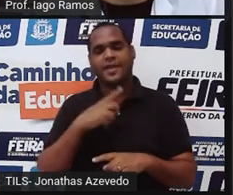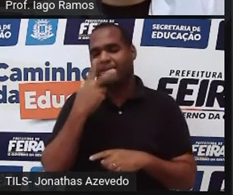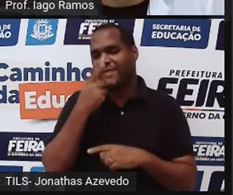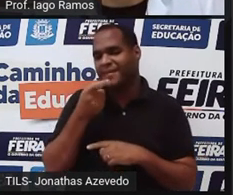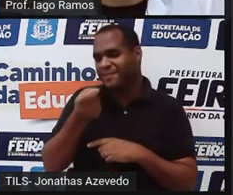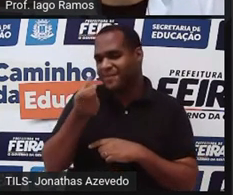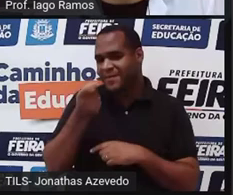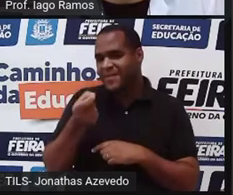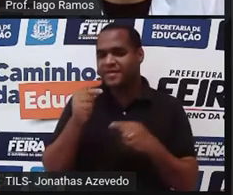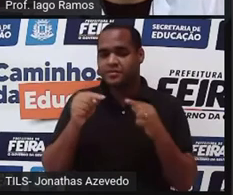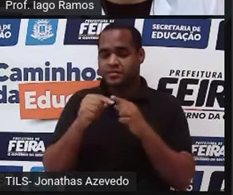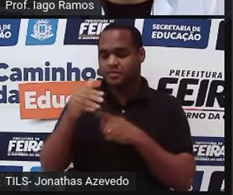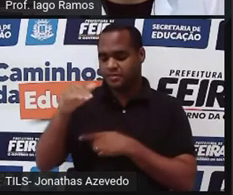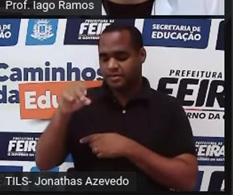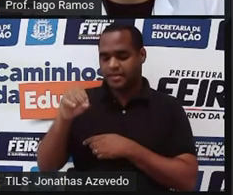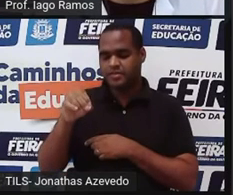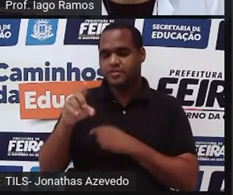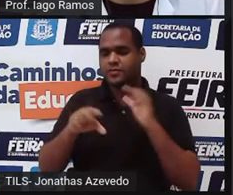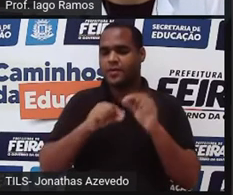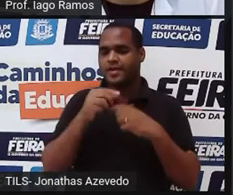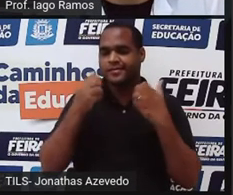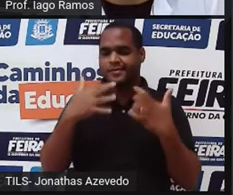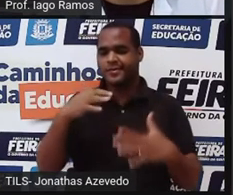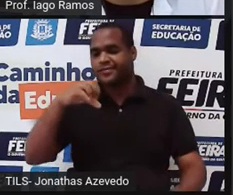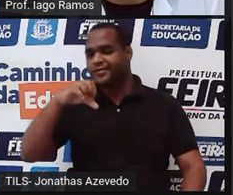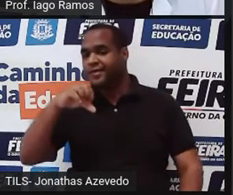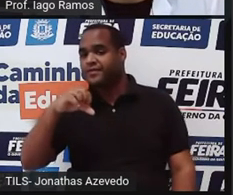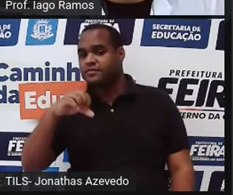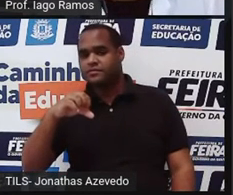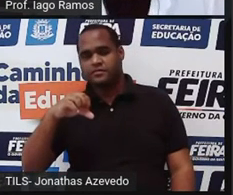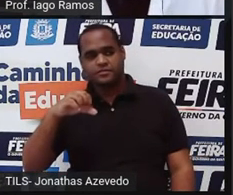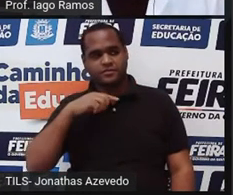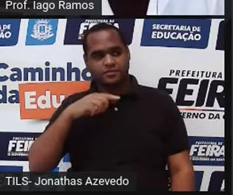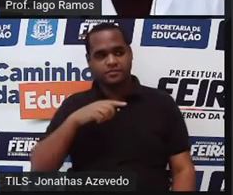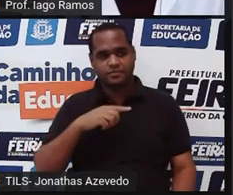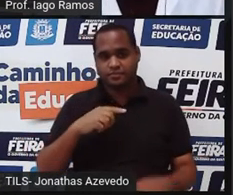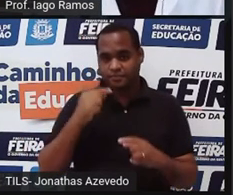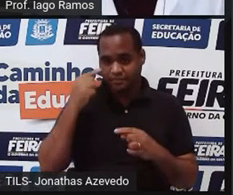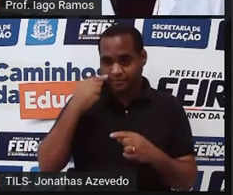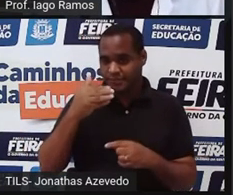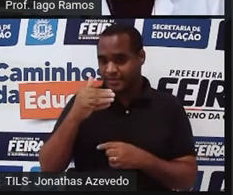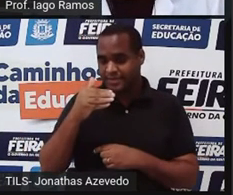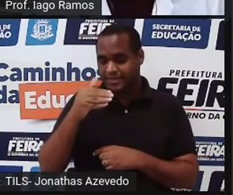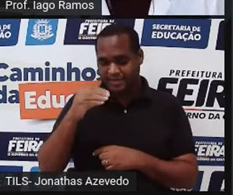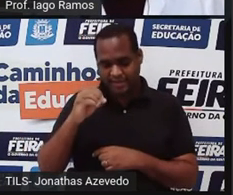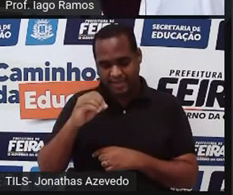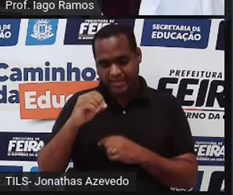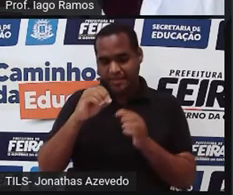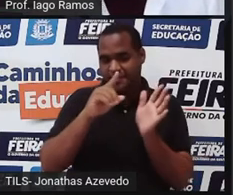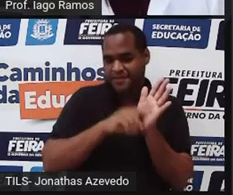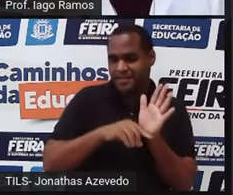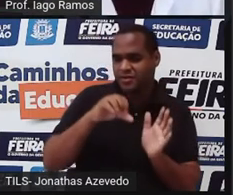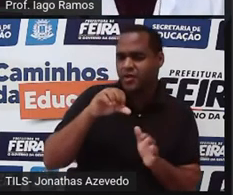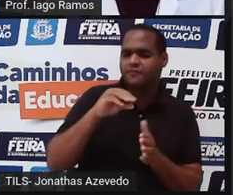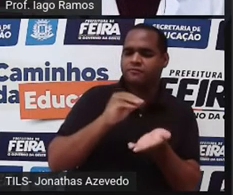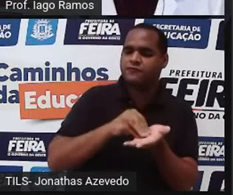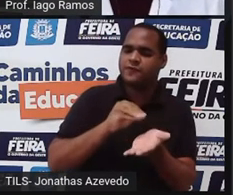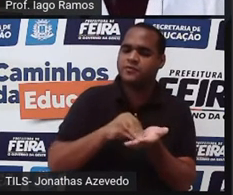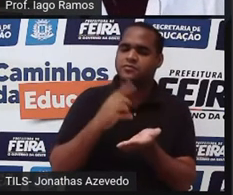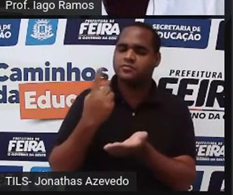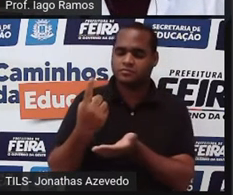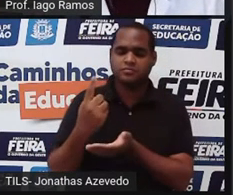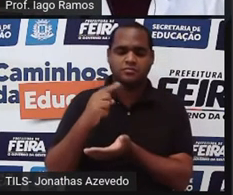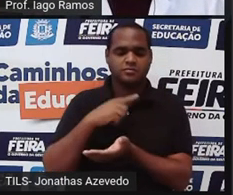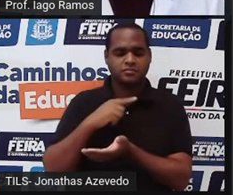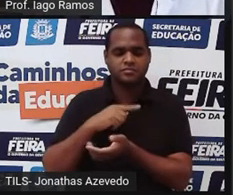perto que a gente chega do 10. Então a gente faz ali, coloca o 9 no resto, faz a subtração 10 menos 9 e sobra 1. Só que eu vou continuar dividindo.